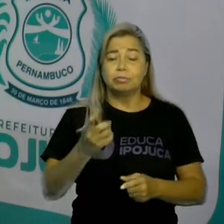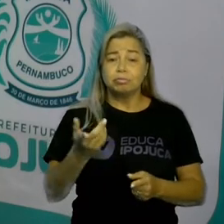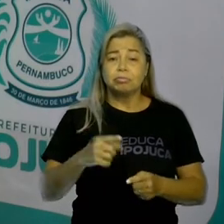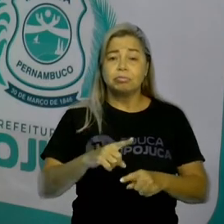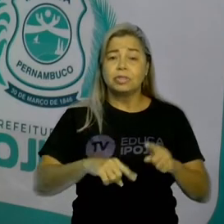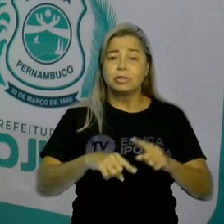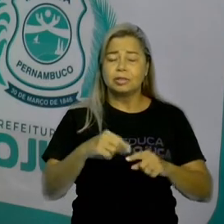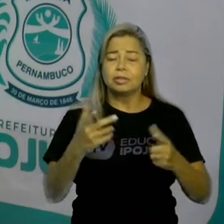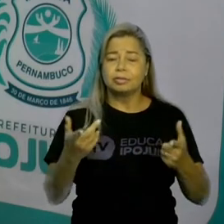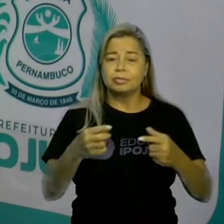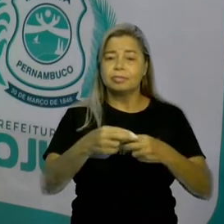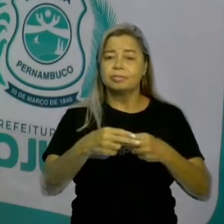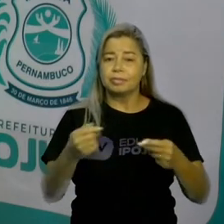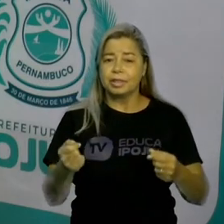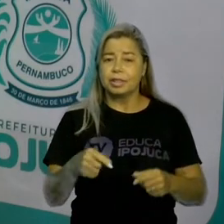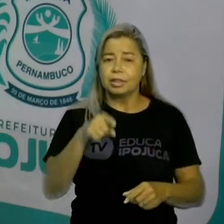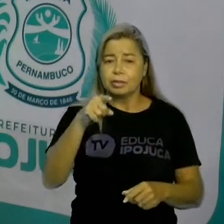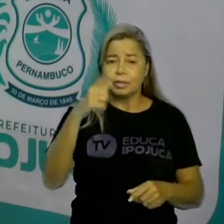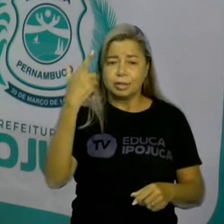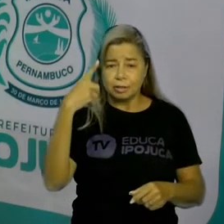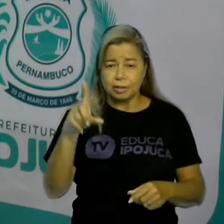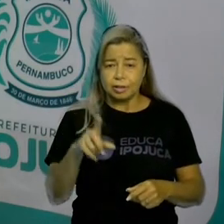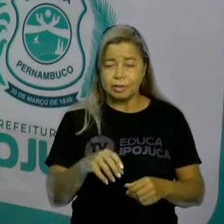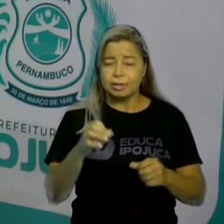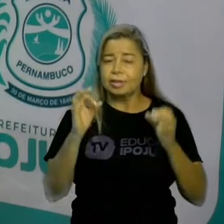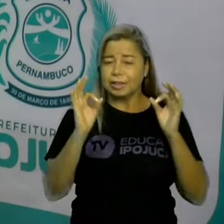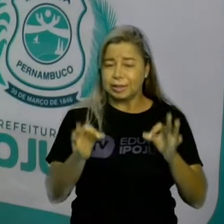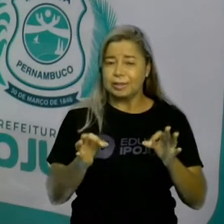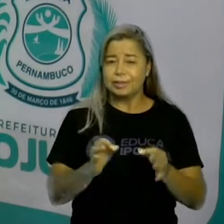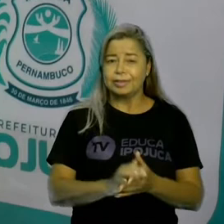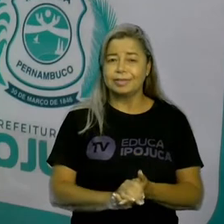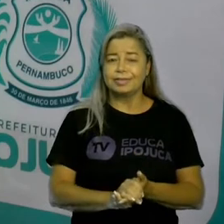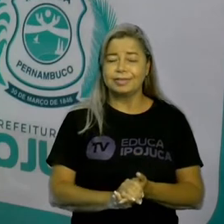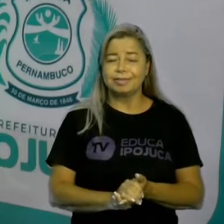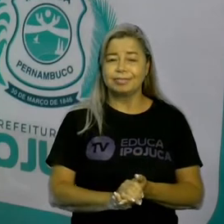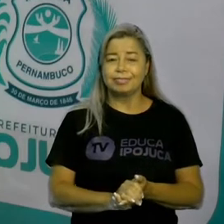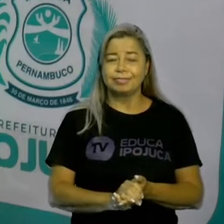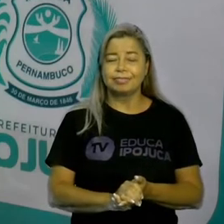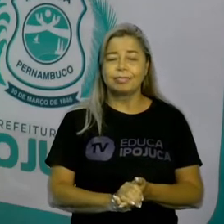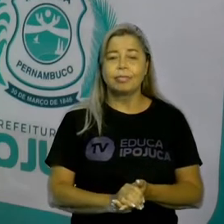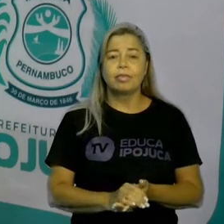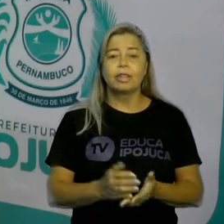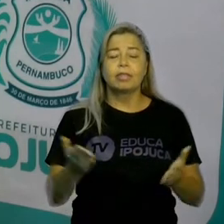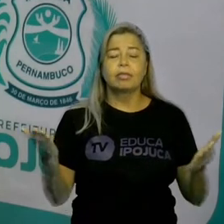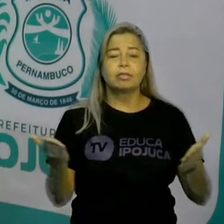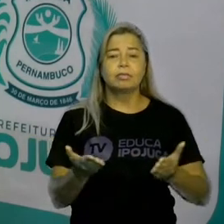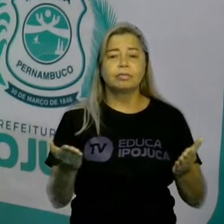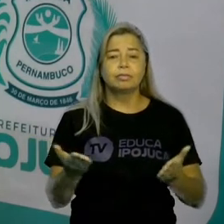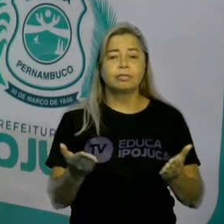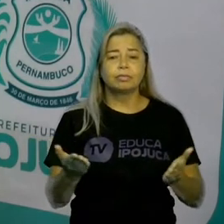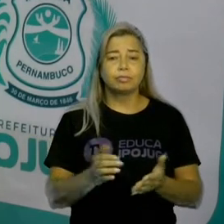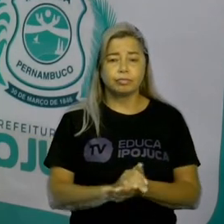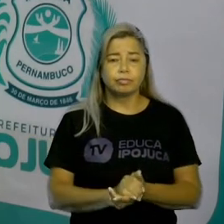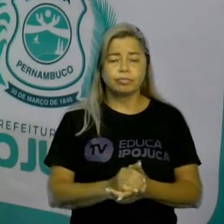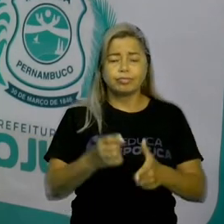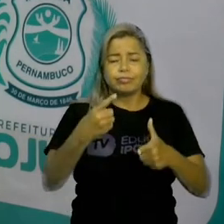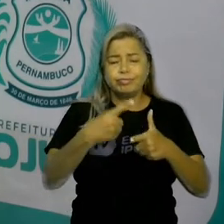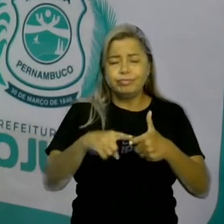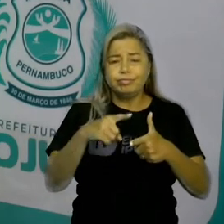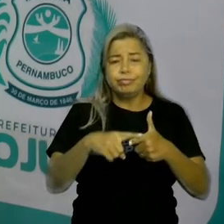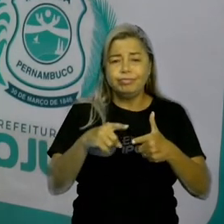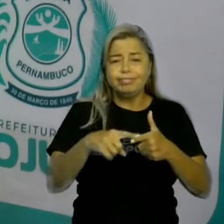conseguiu? Será que você acertou? Vamos lá! Hoje, nós vamos ver problemas mais